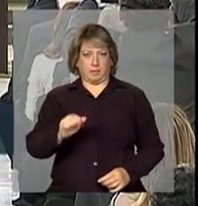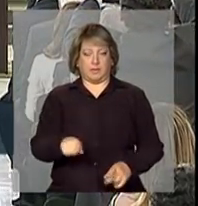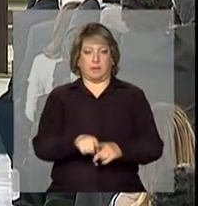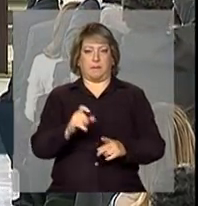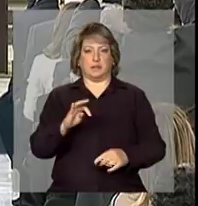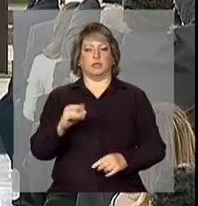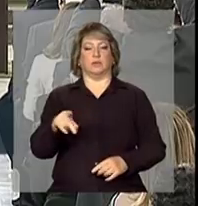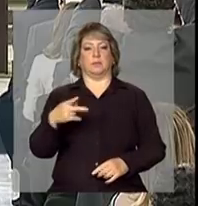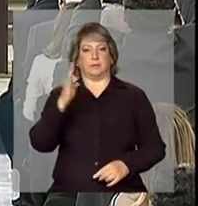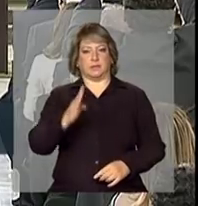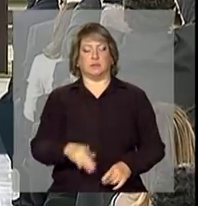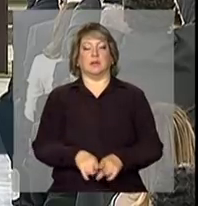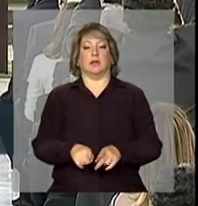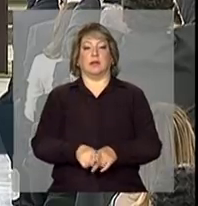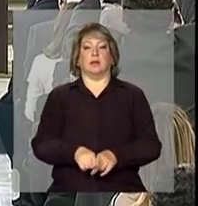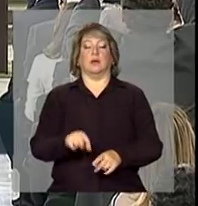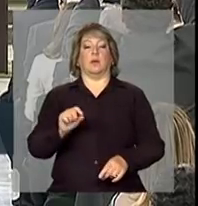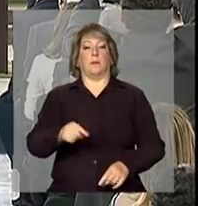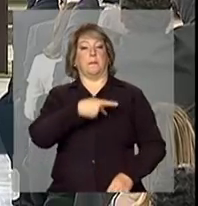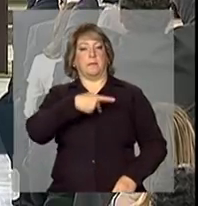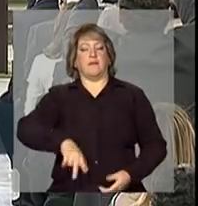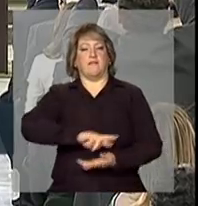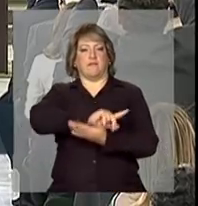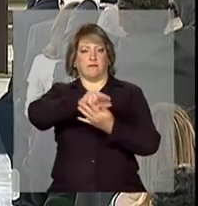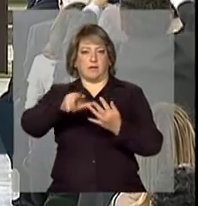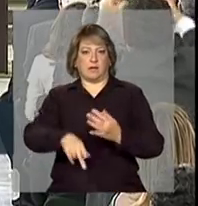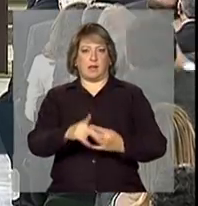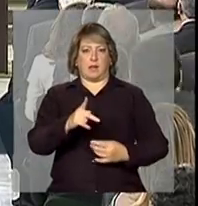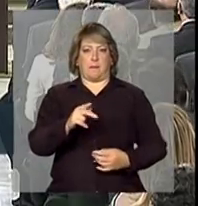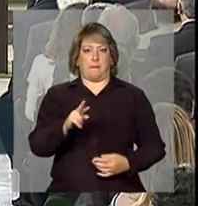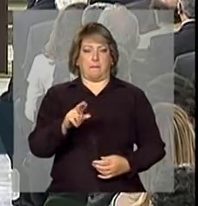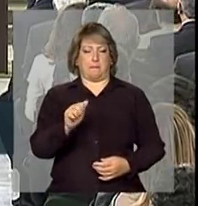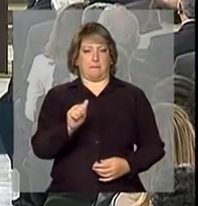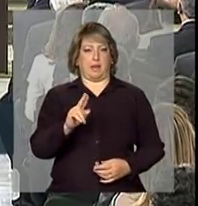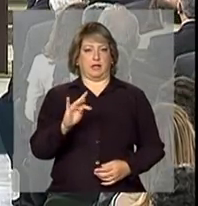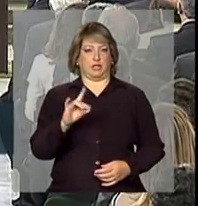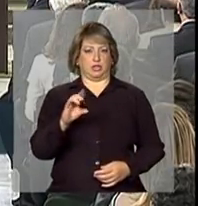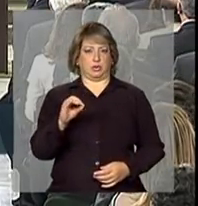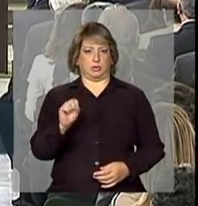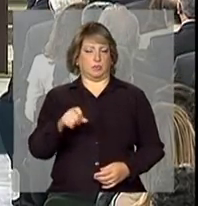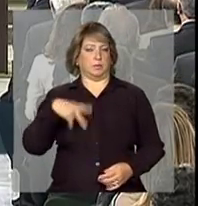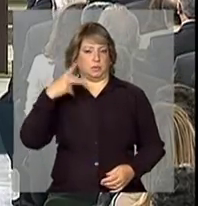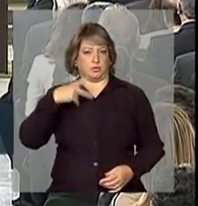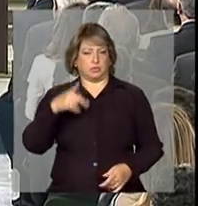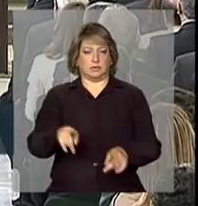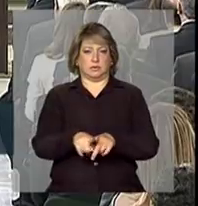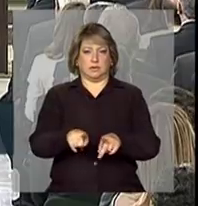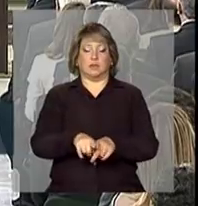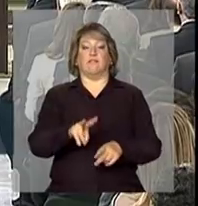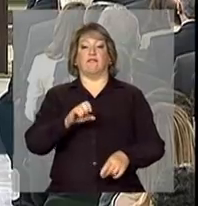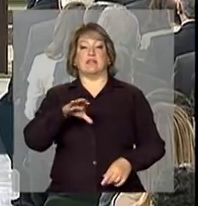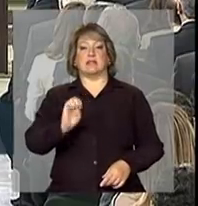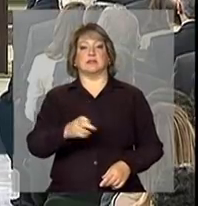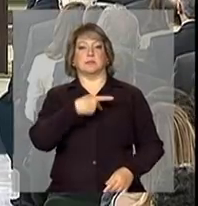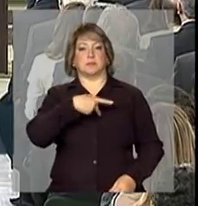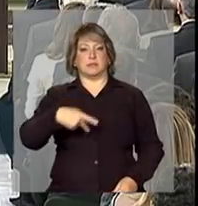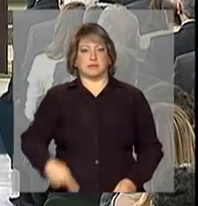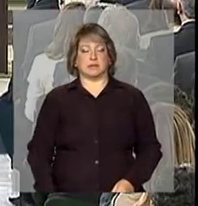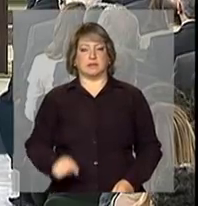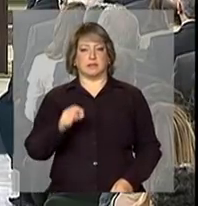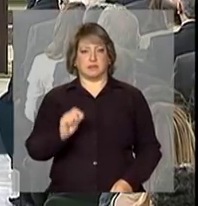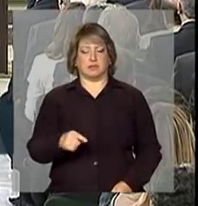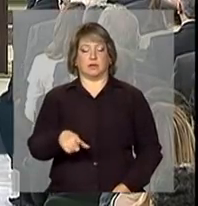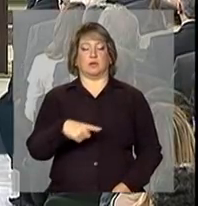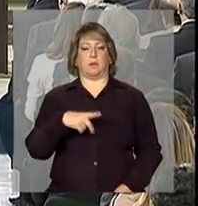presidente do Partido Republicano Brasileiro, Marco Antônio Pereira. Cumprimentar o vice-presidente do Partido